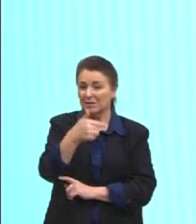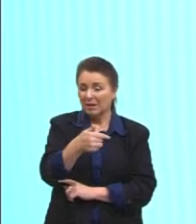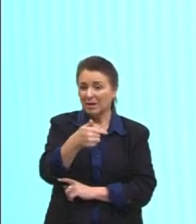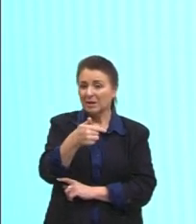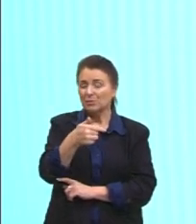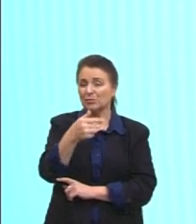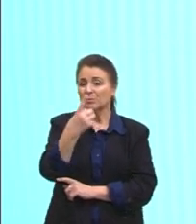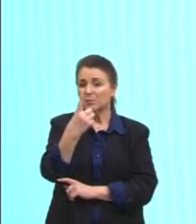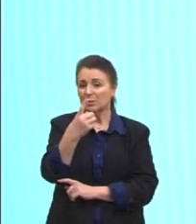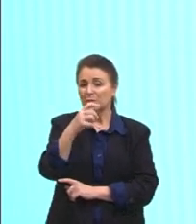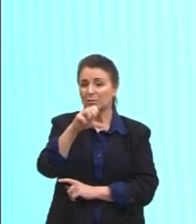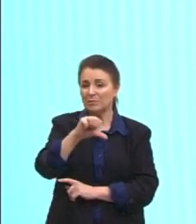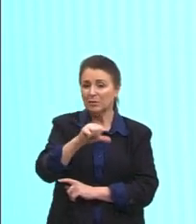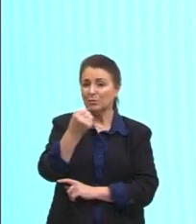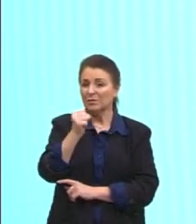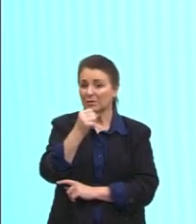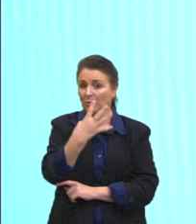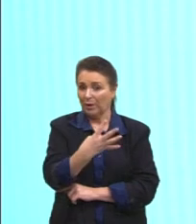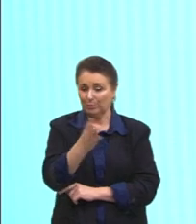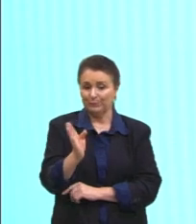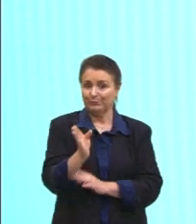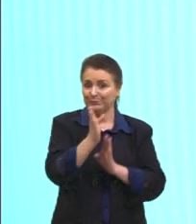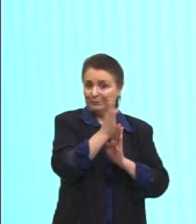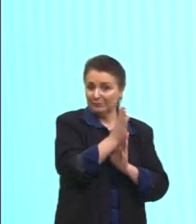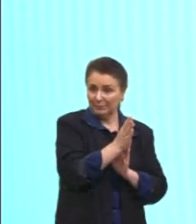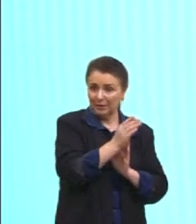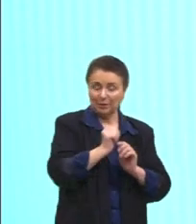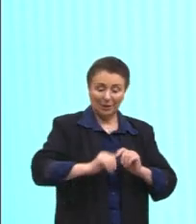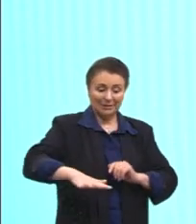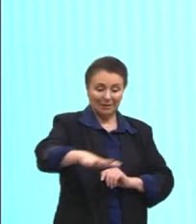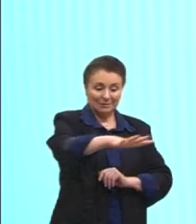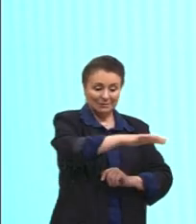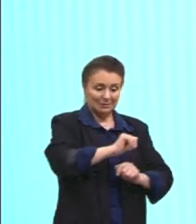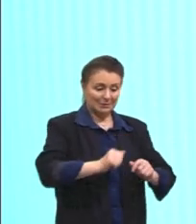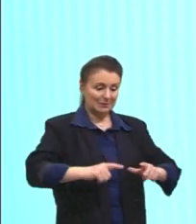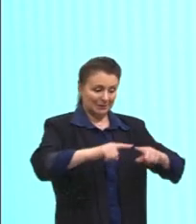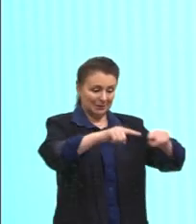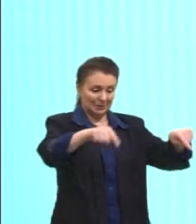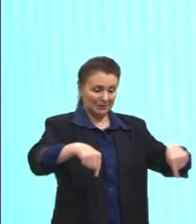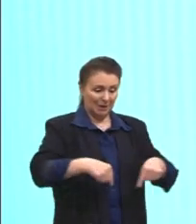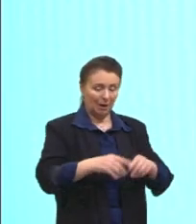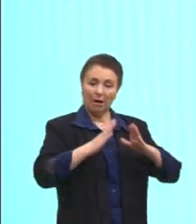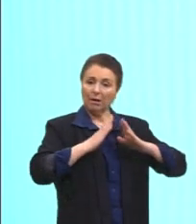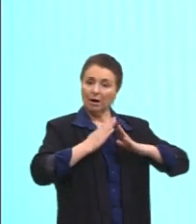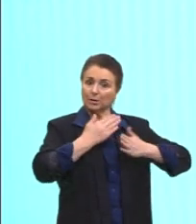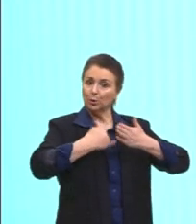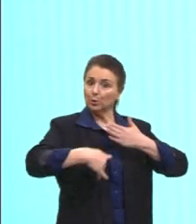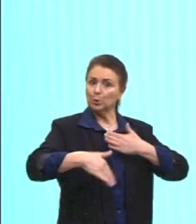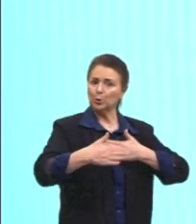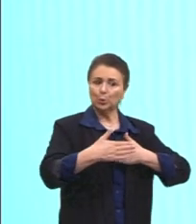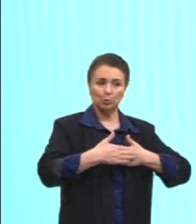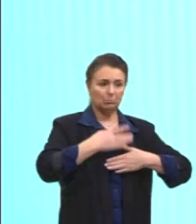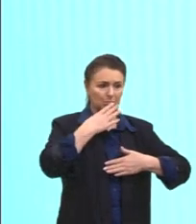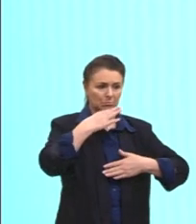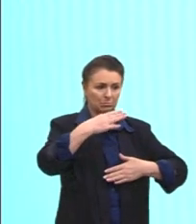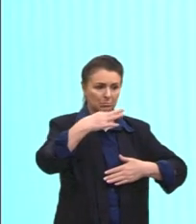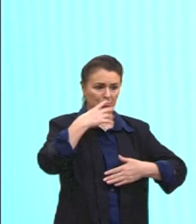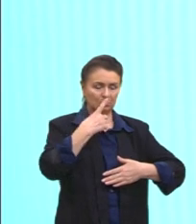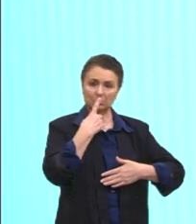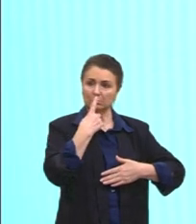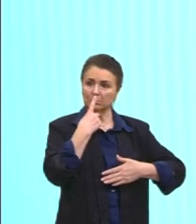né, e aí a gente tem, né, toda essa sala, toda essa casa, todo esse ambiente vermelho e